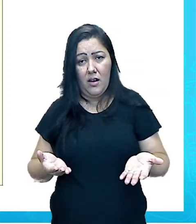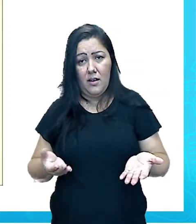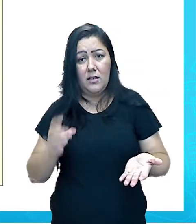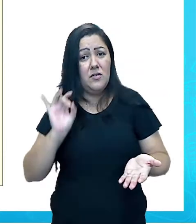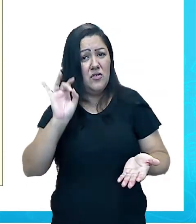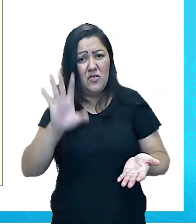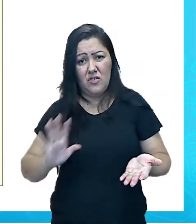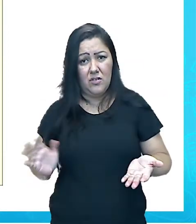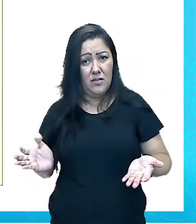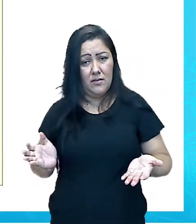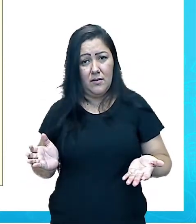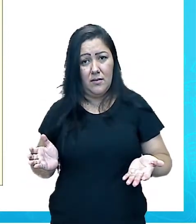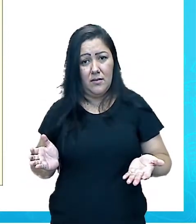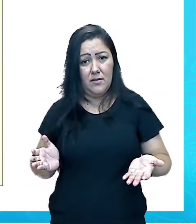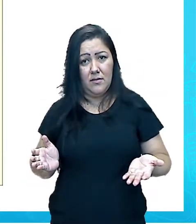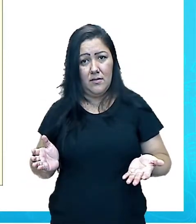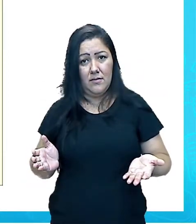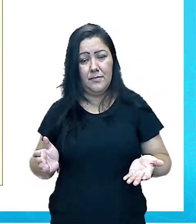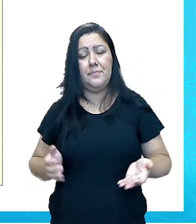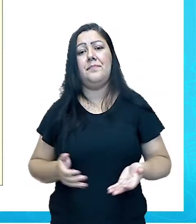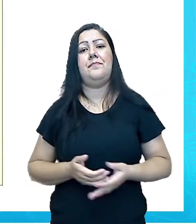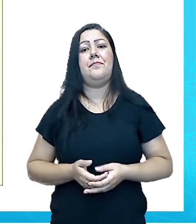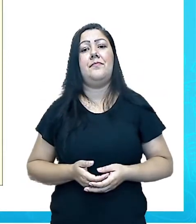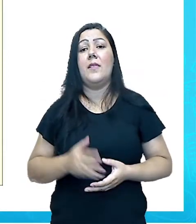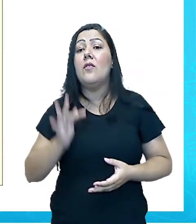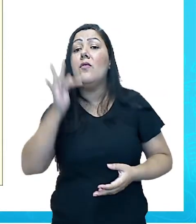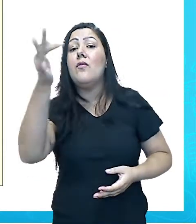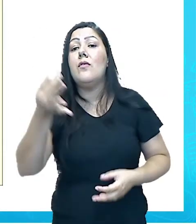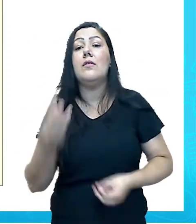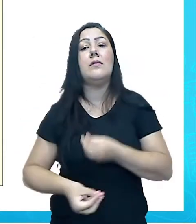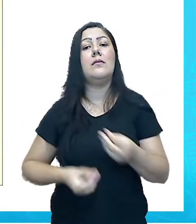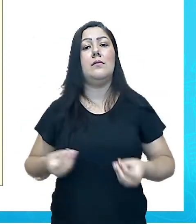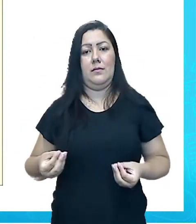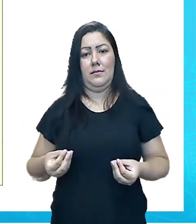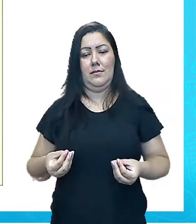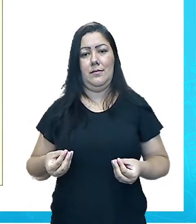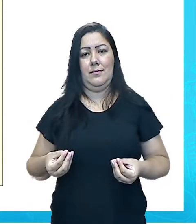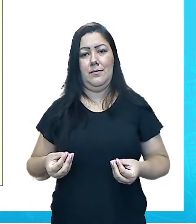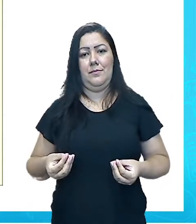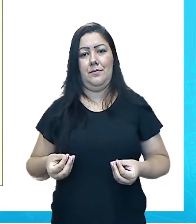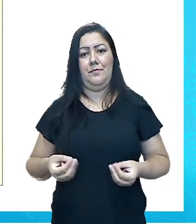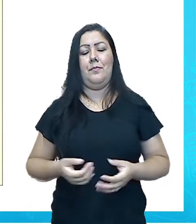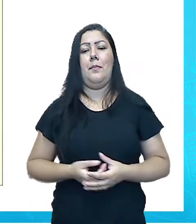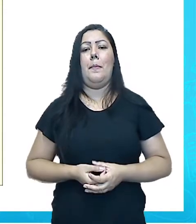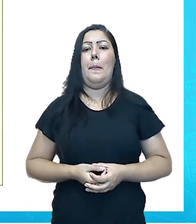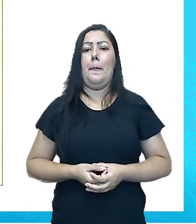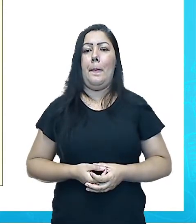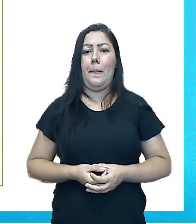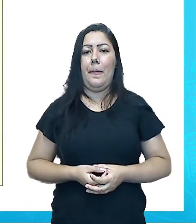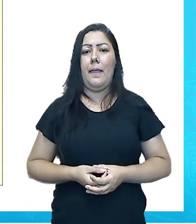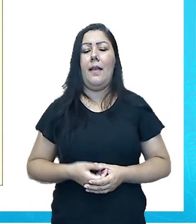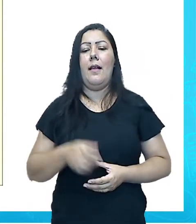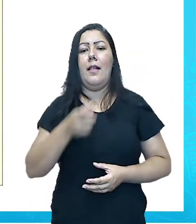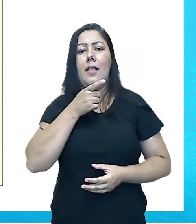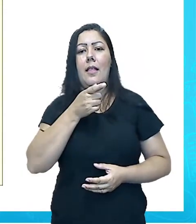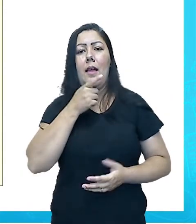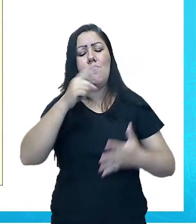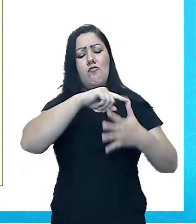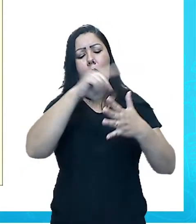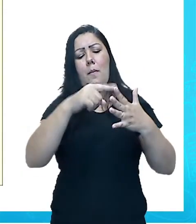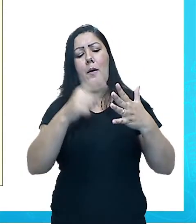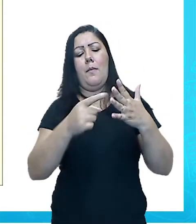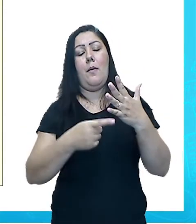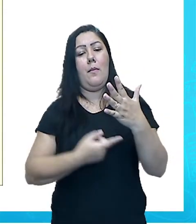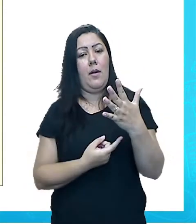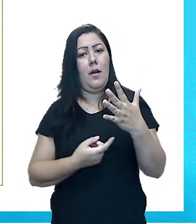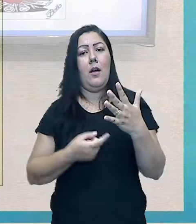Como que fica? Então nós temos vários estudos dentro da geografia que nos